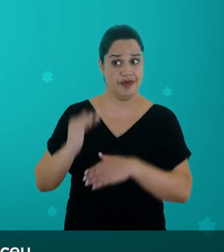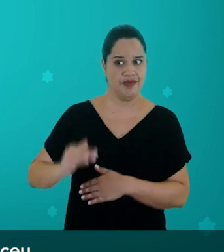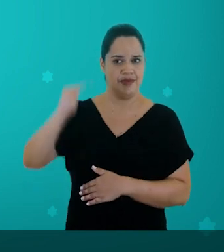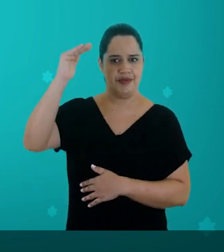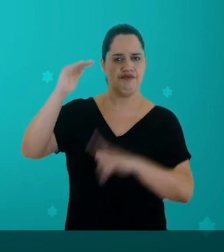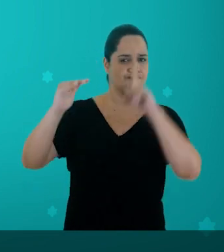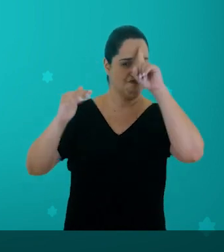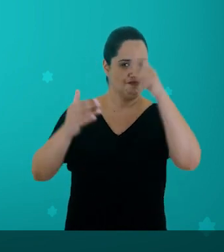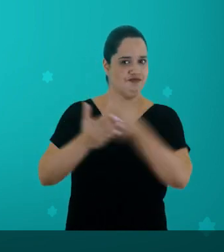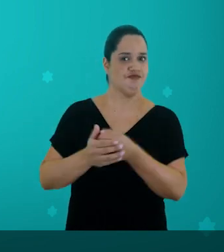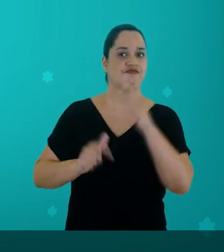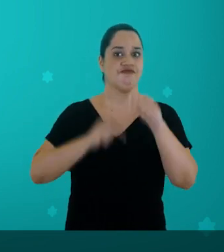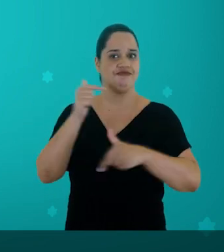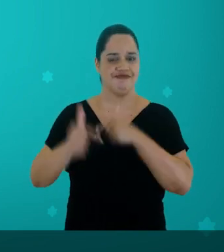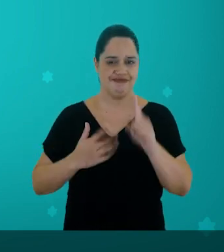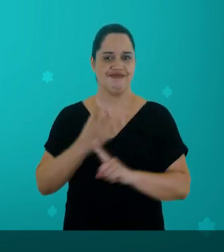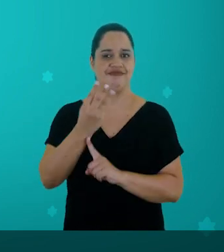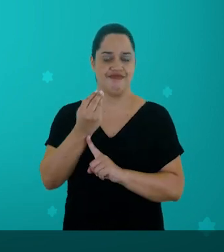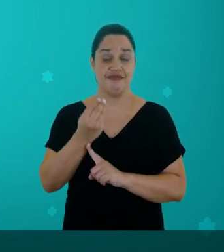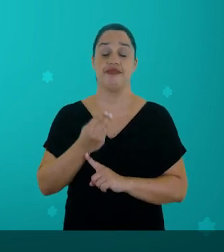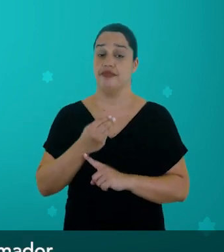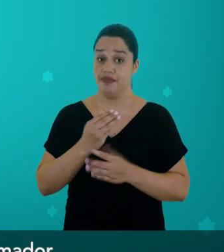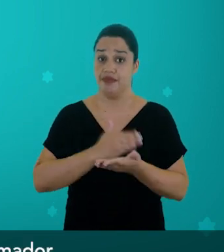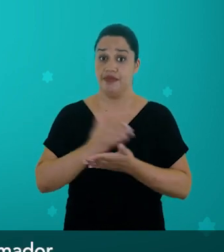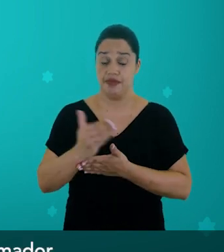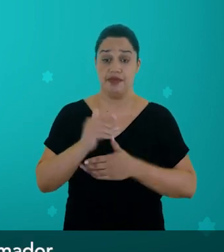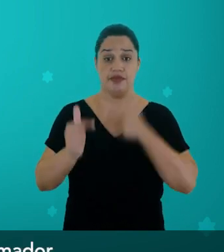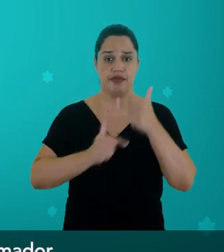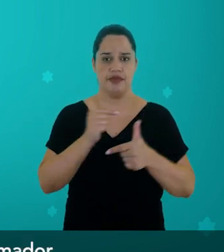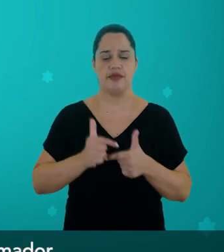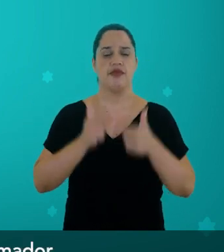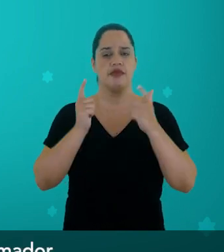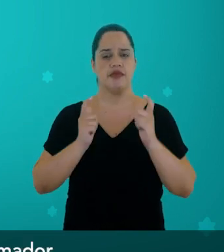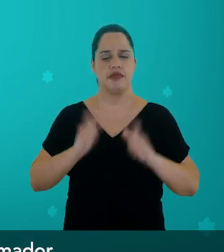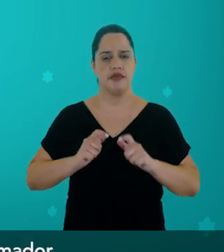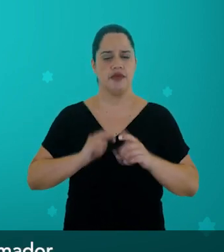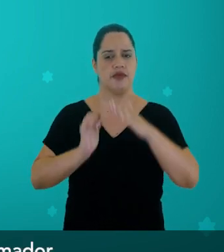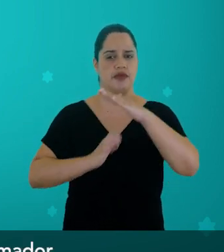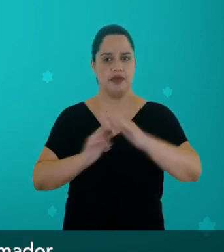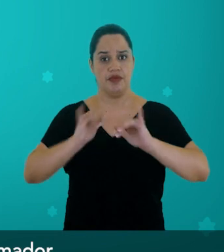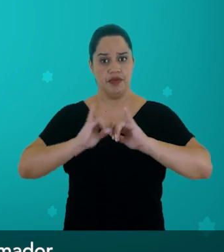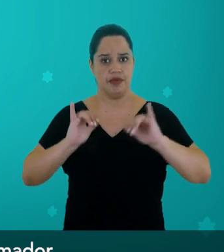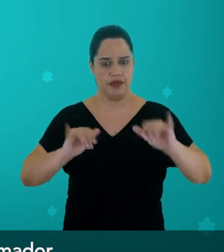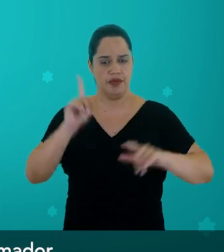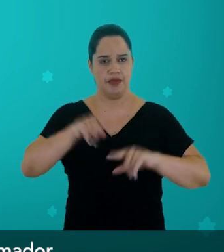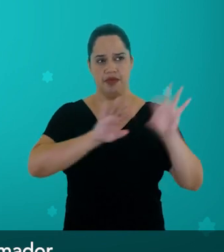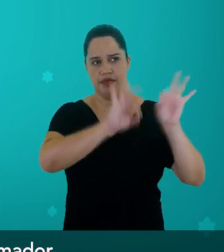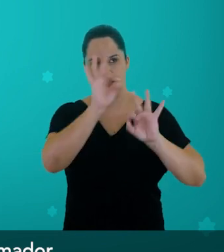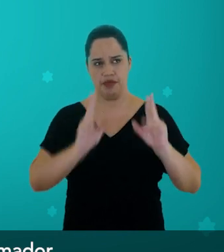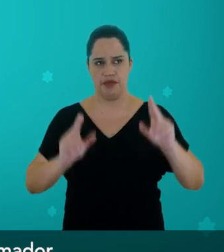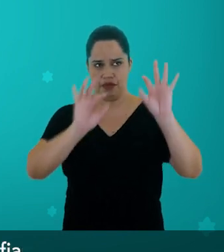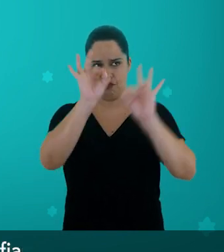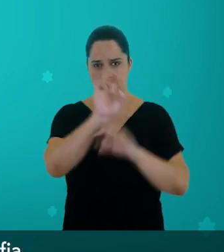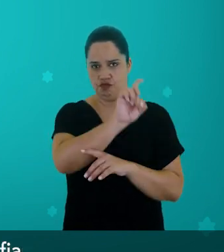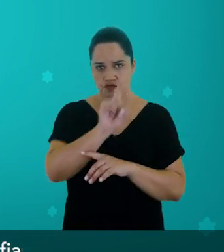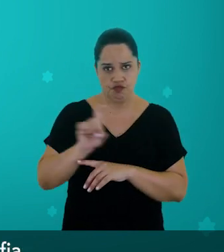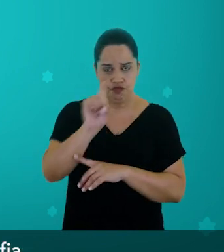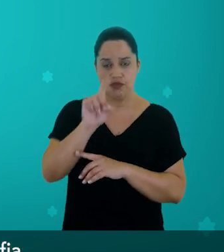cresceu decidiu trabalhar com artes. Começou no mercado publicitário e como diagramador.